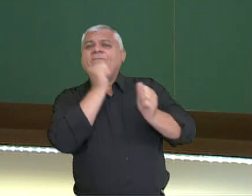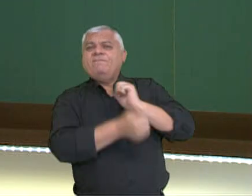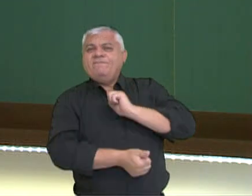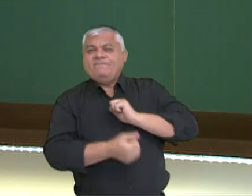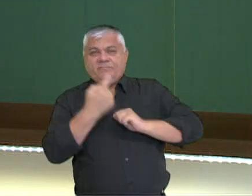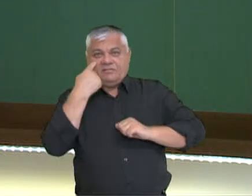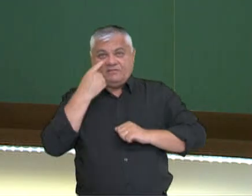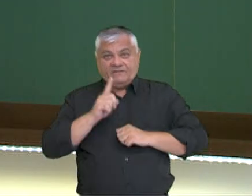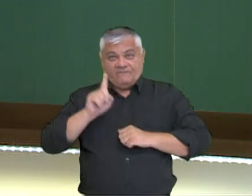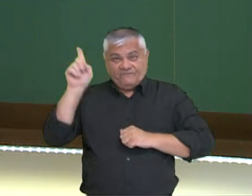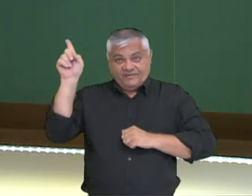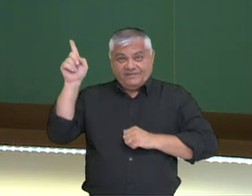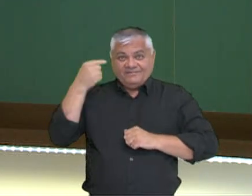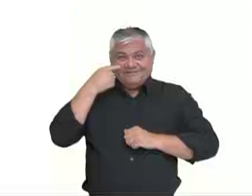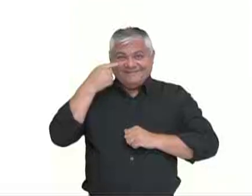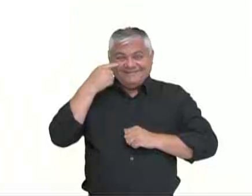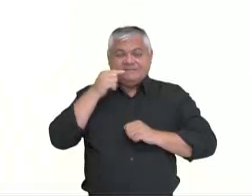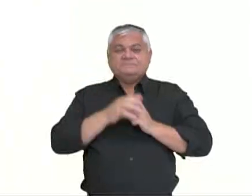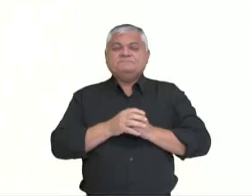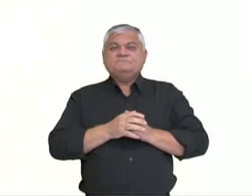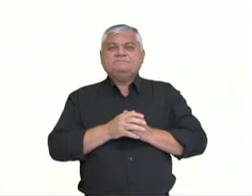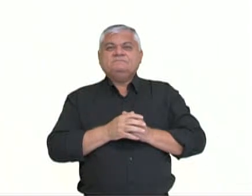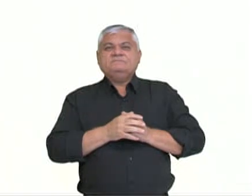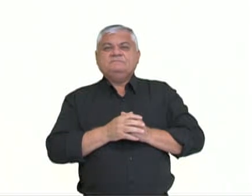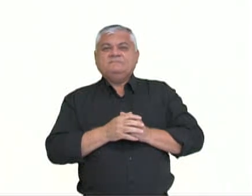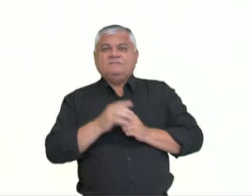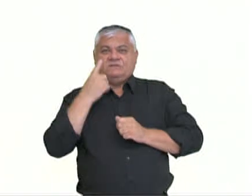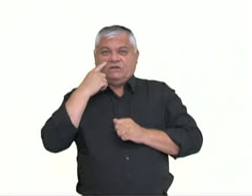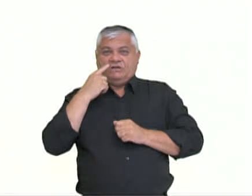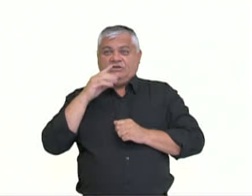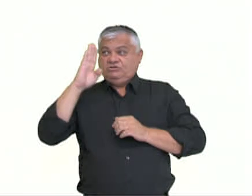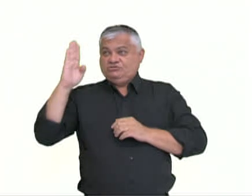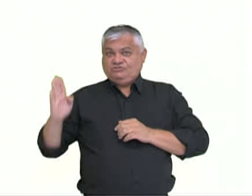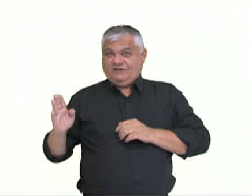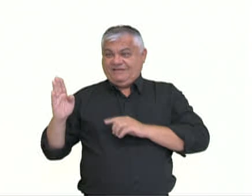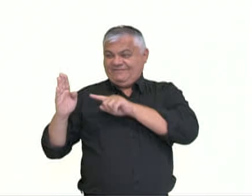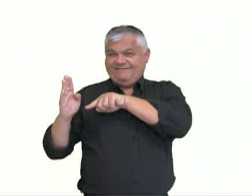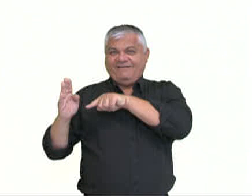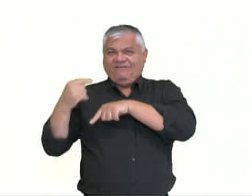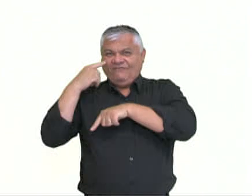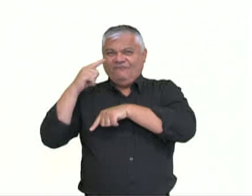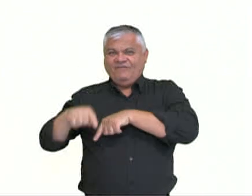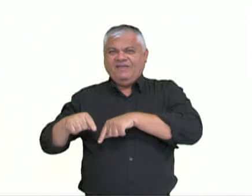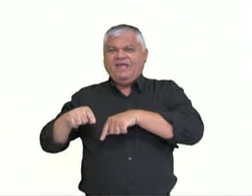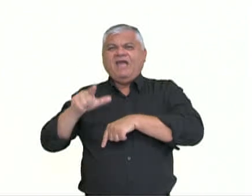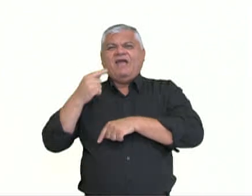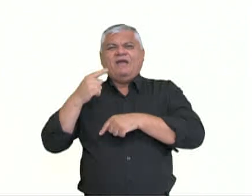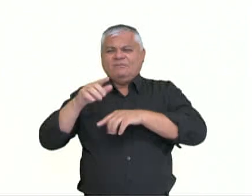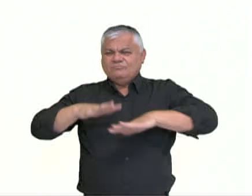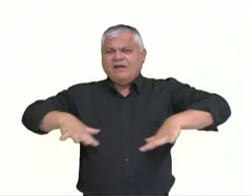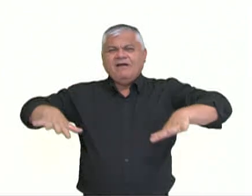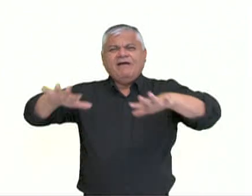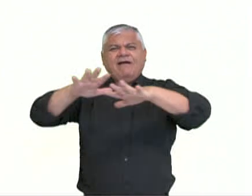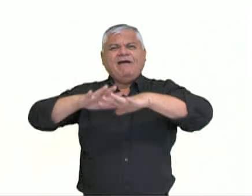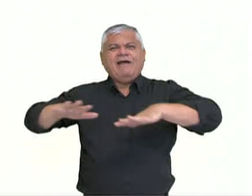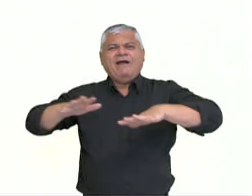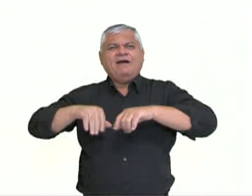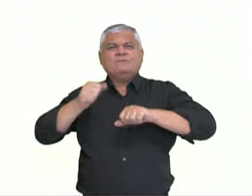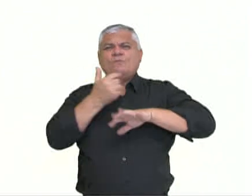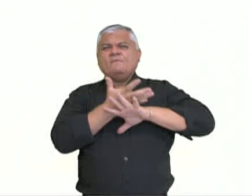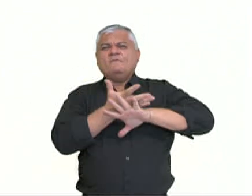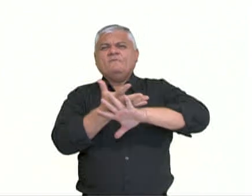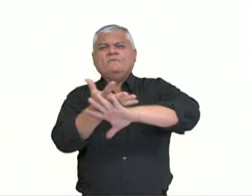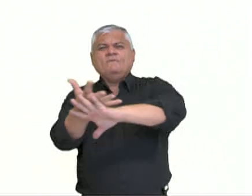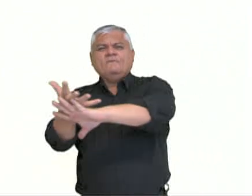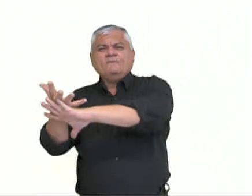imagens que você consegue visualizar na sua tela, do lado direito da tela, você vai observar uma imagem de uma área que foi desmatada.